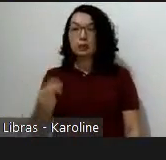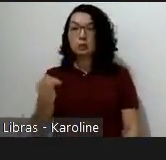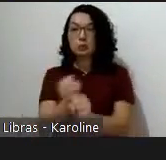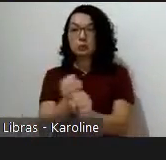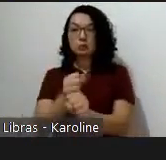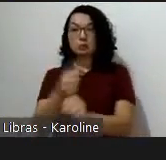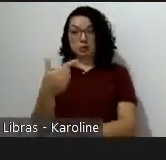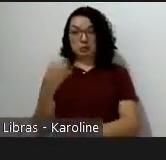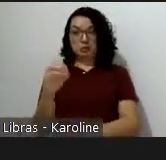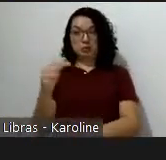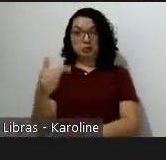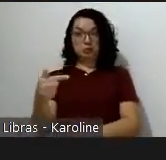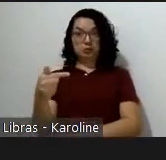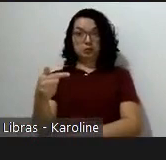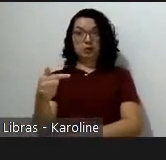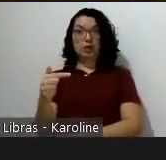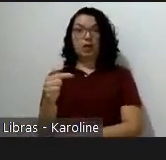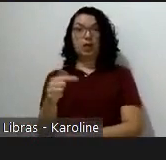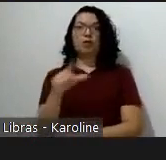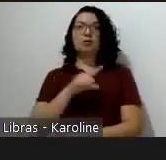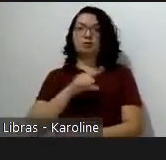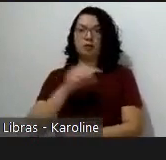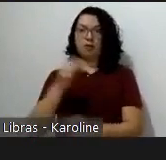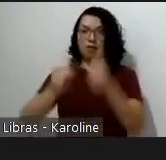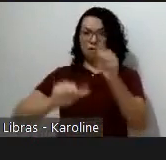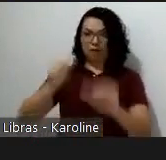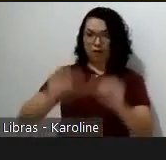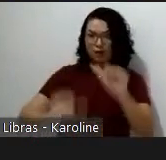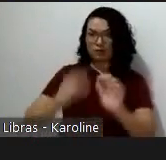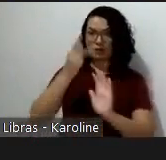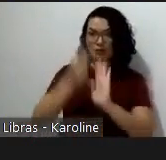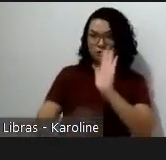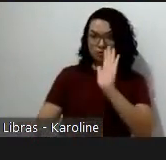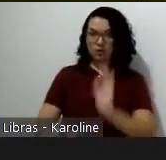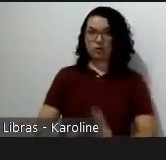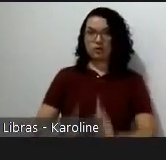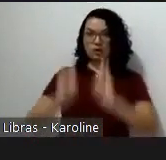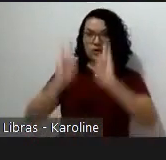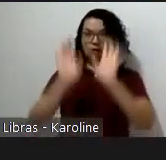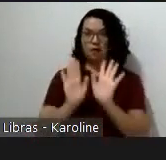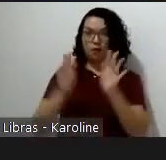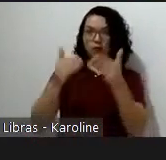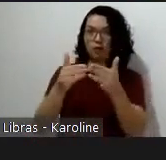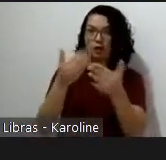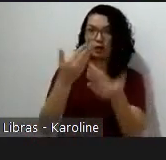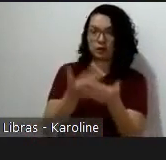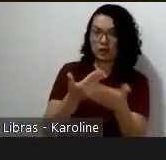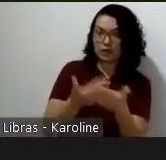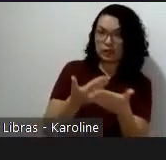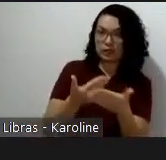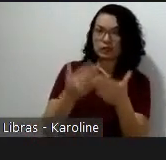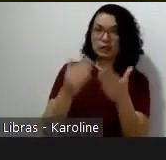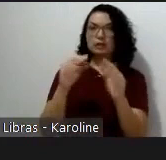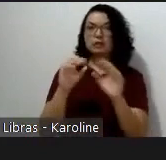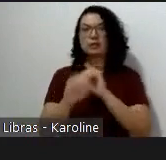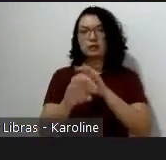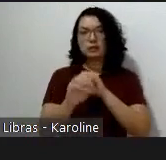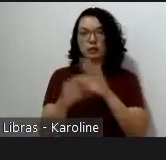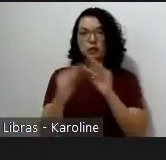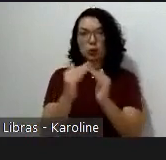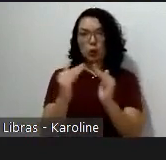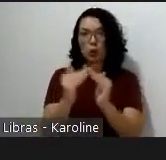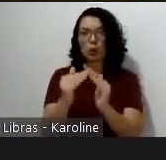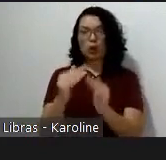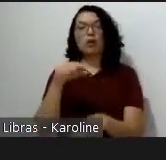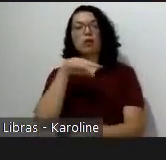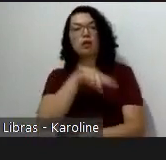e com dois focos principais, primeiro, em colaboração, trabalho de equipe e papéis desempenhados, então eu tinha